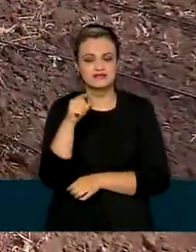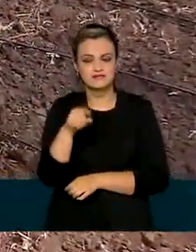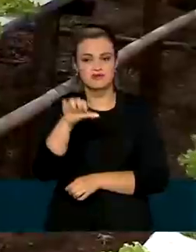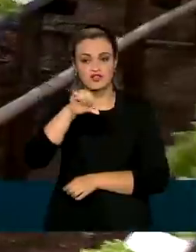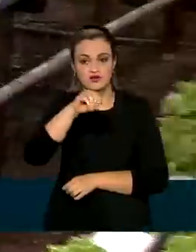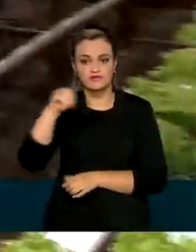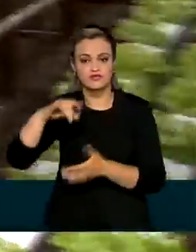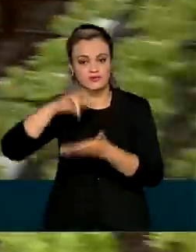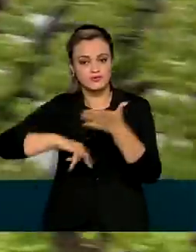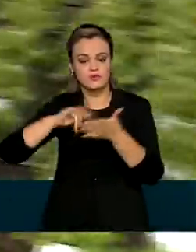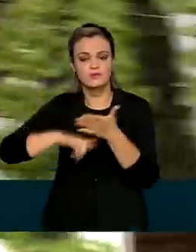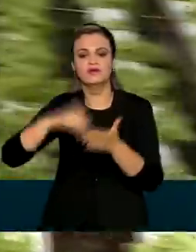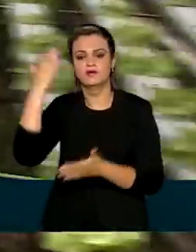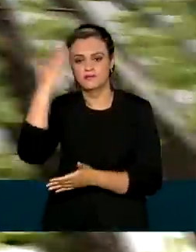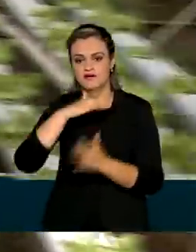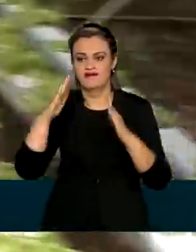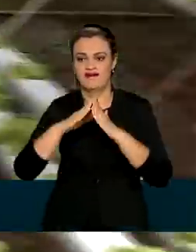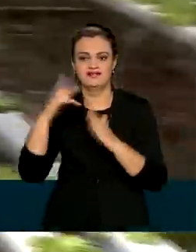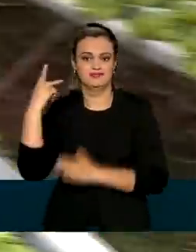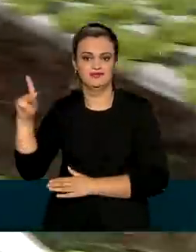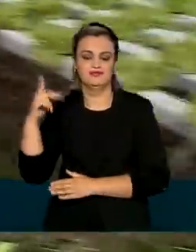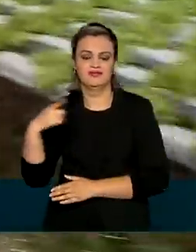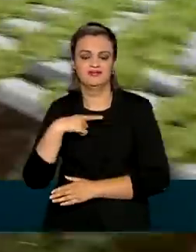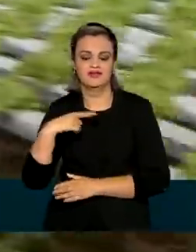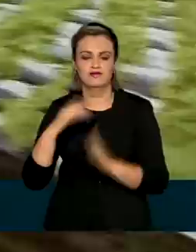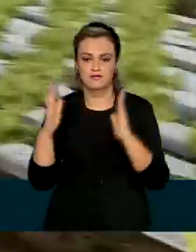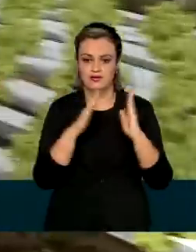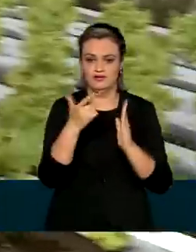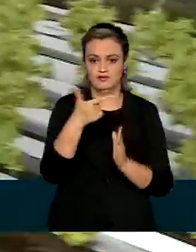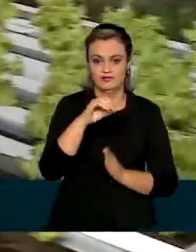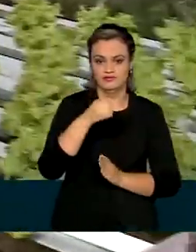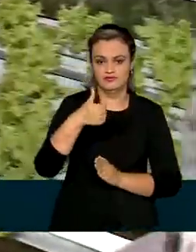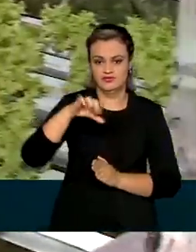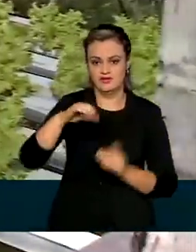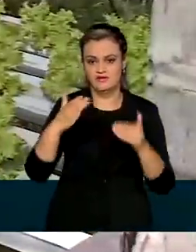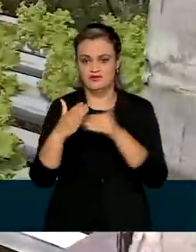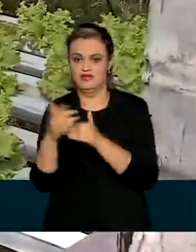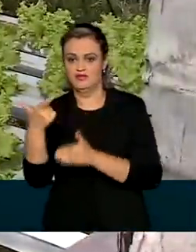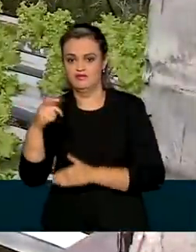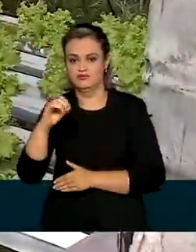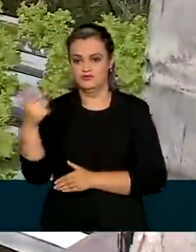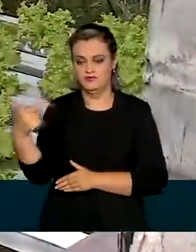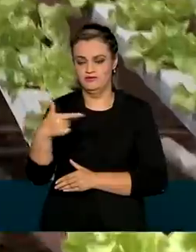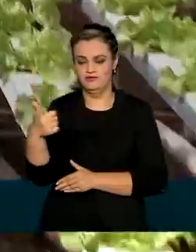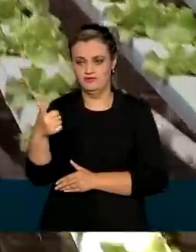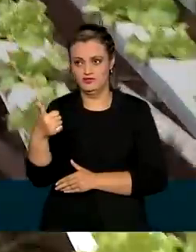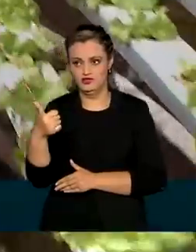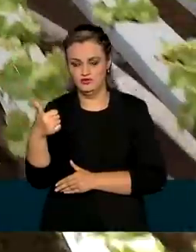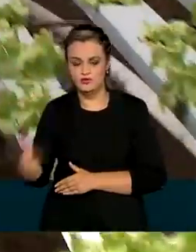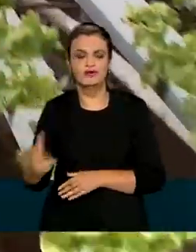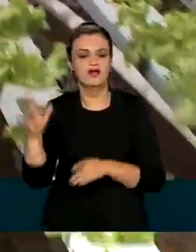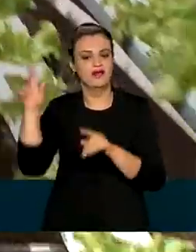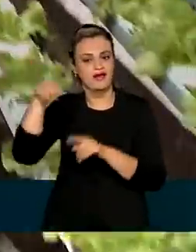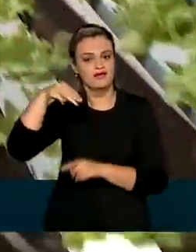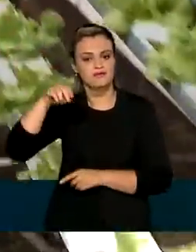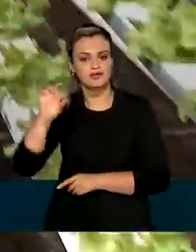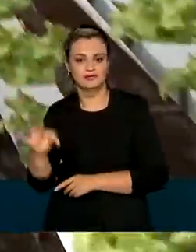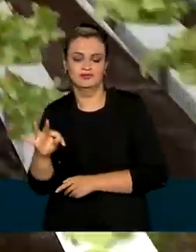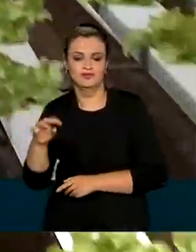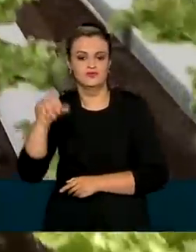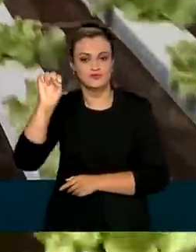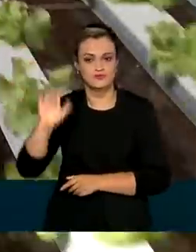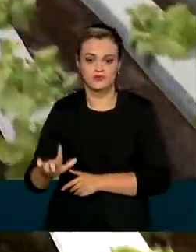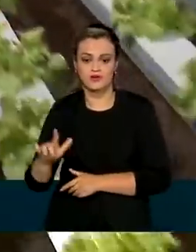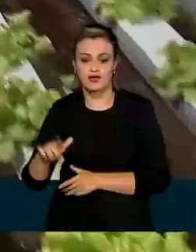documentos de titulação emitidos entre 2019 e 2021 em Mato Grosso do Sul. Só os títulos